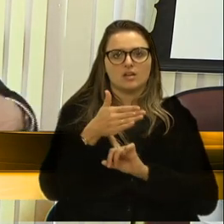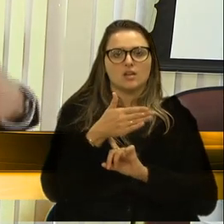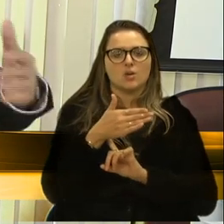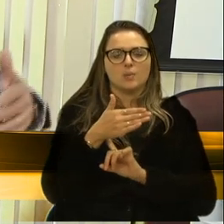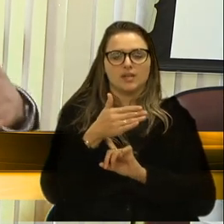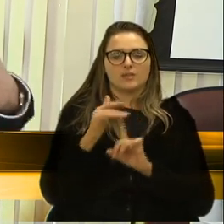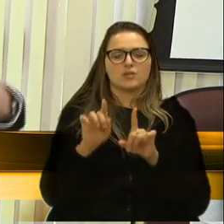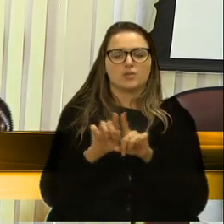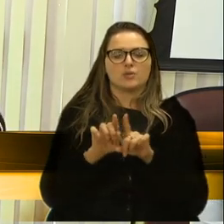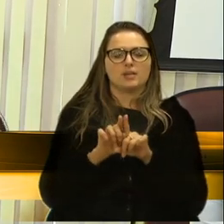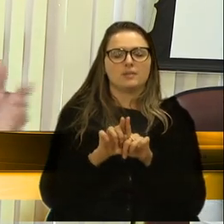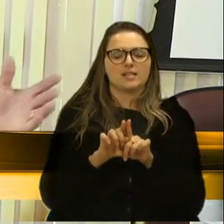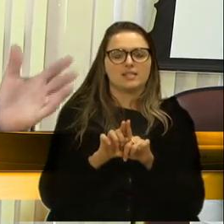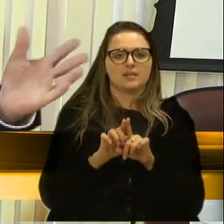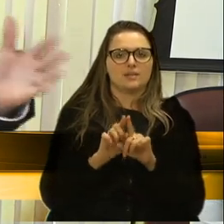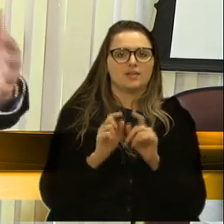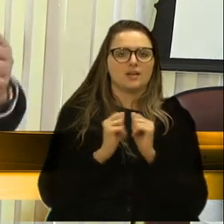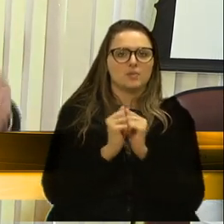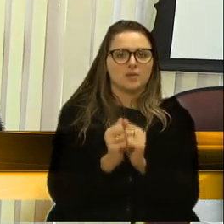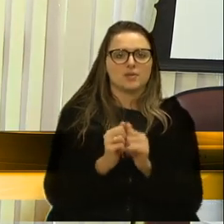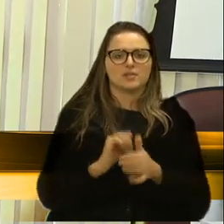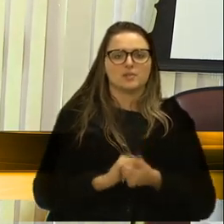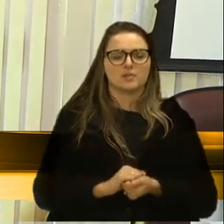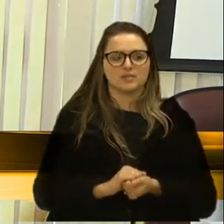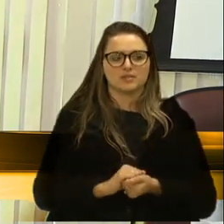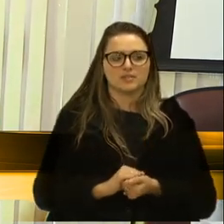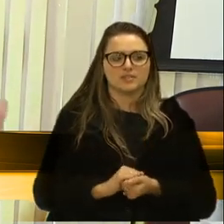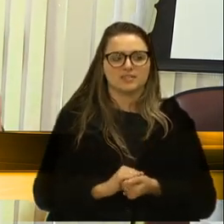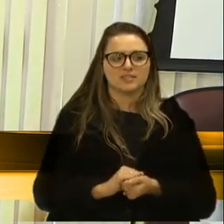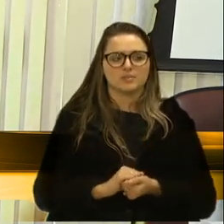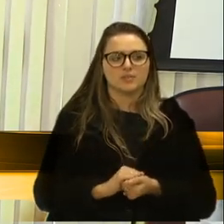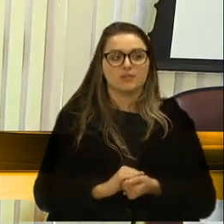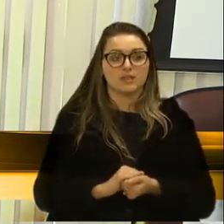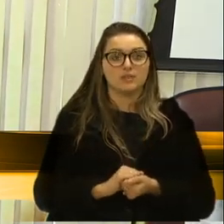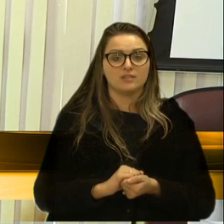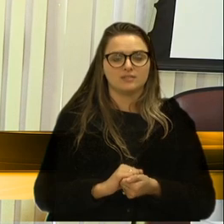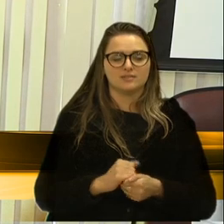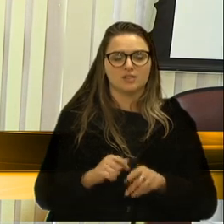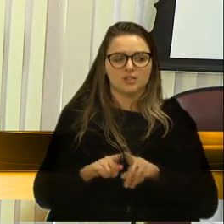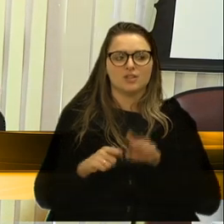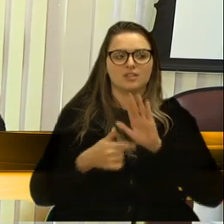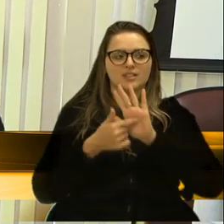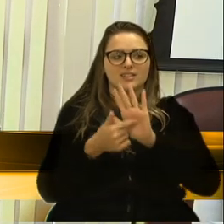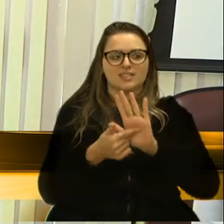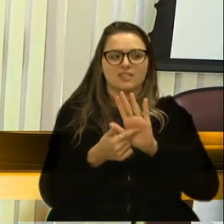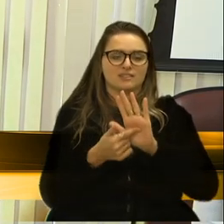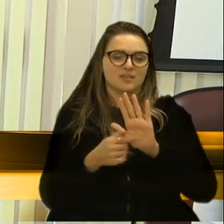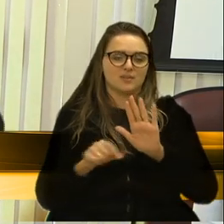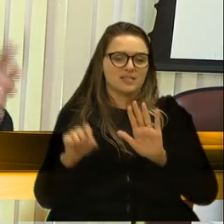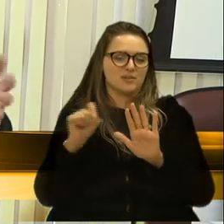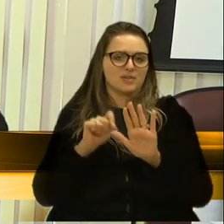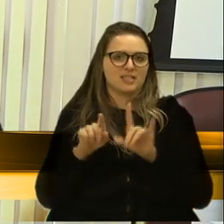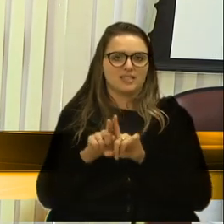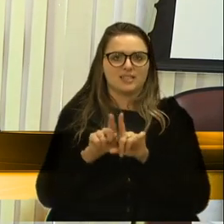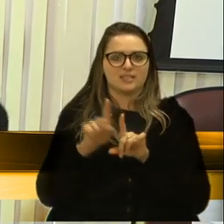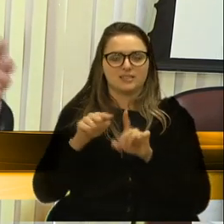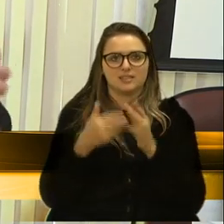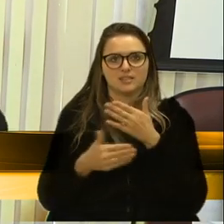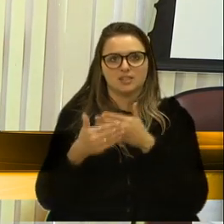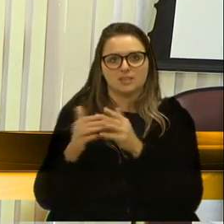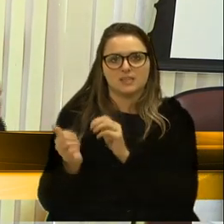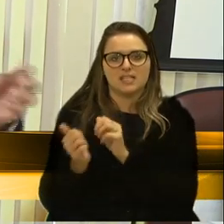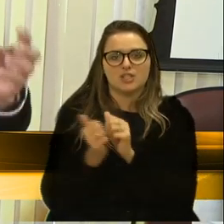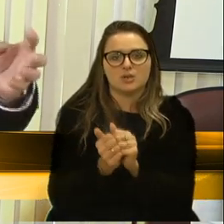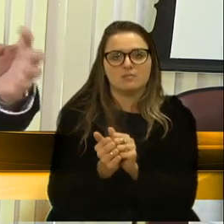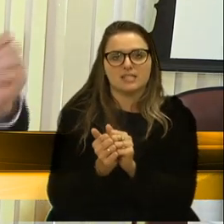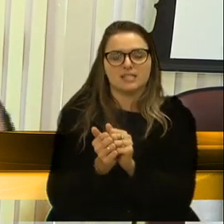fazendo o planejamento que gradualmente a gente, enfim, consiga isso. Mas isso tudo era construído junto, portas